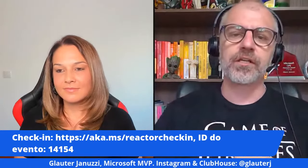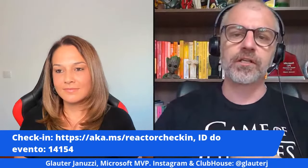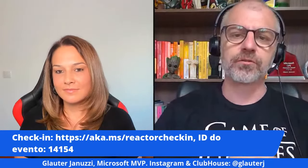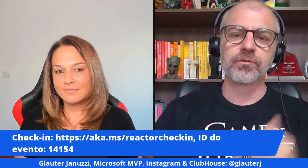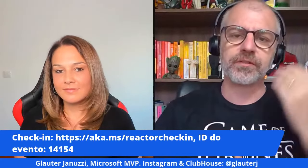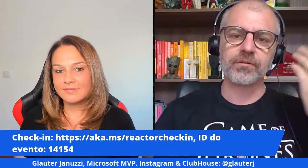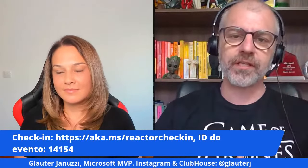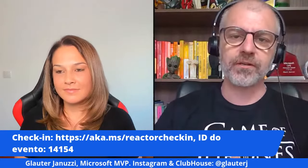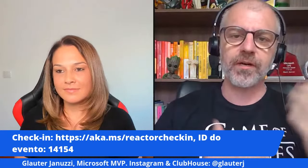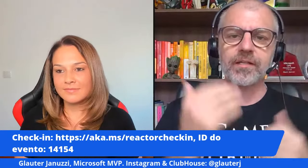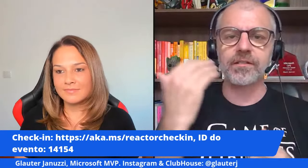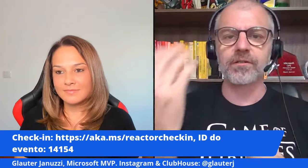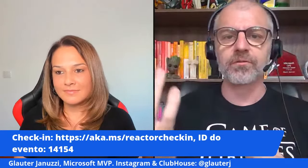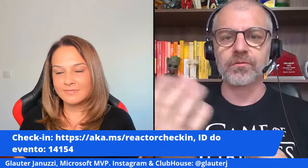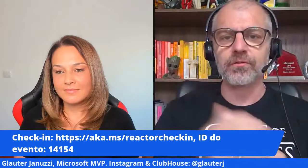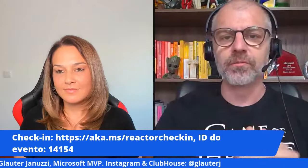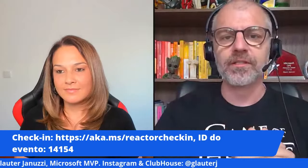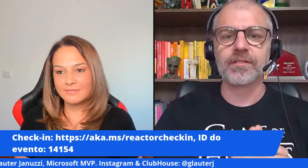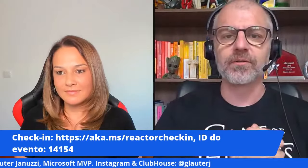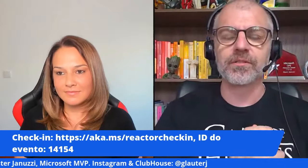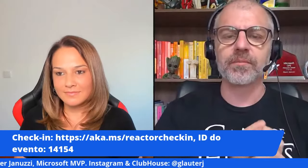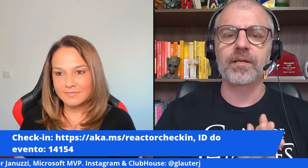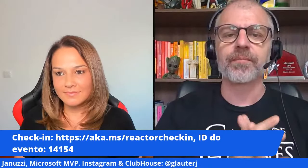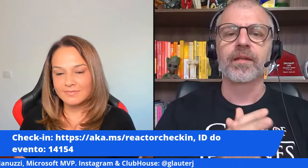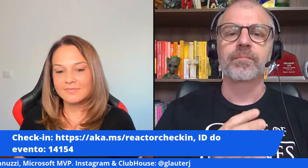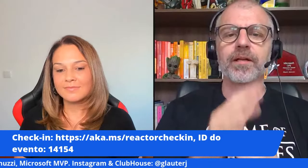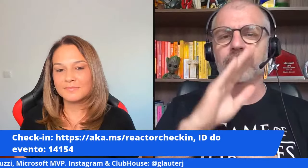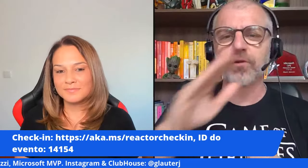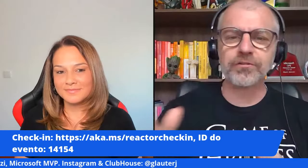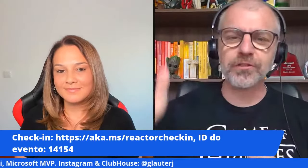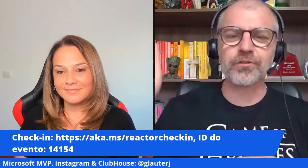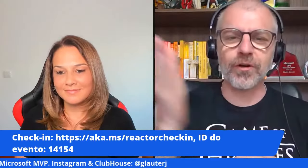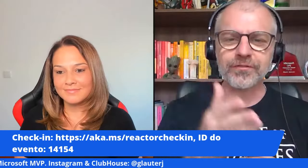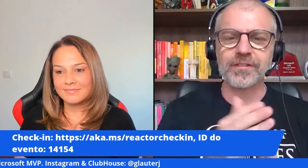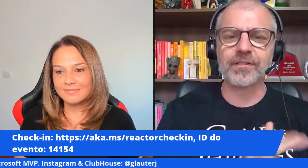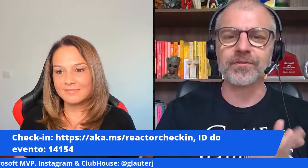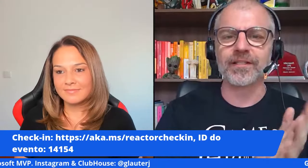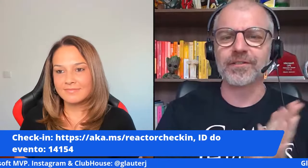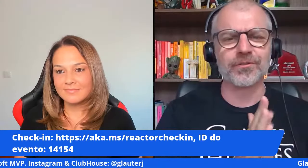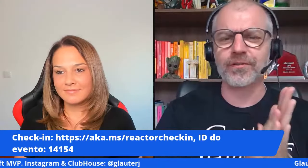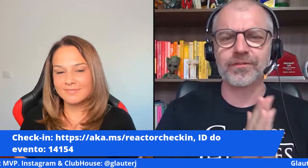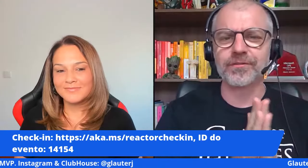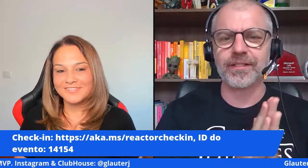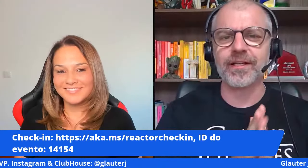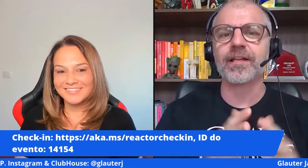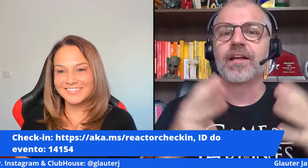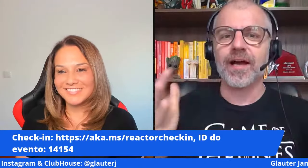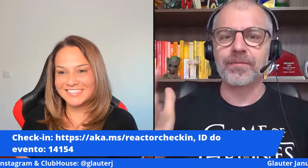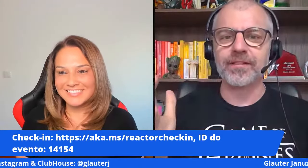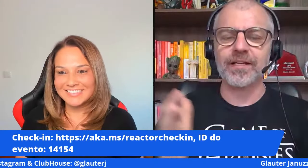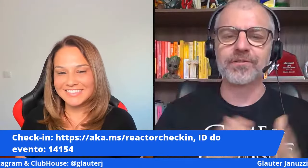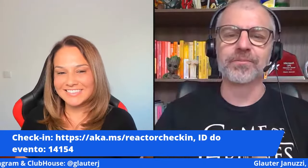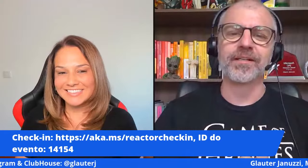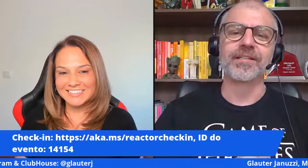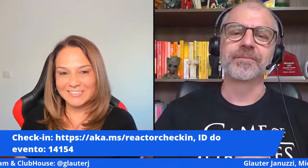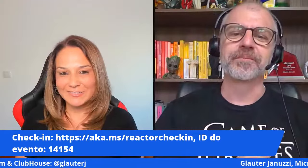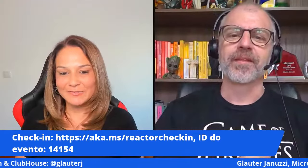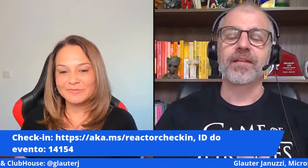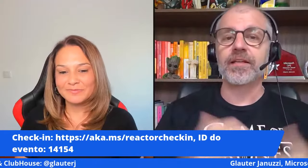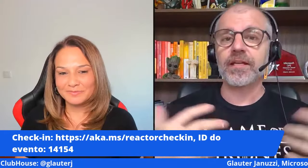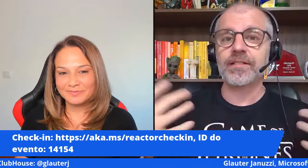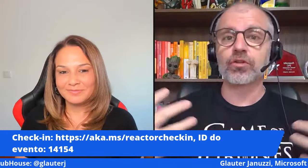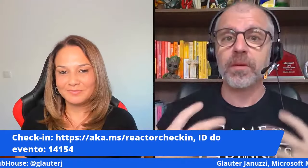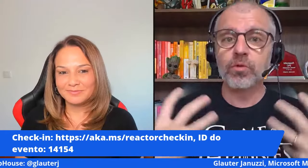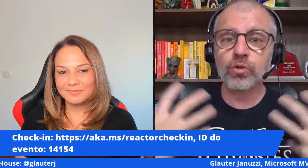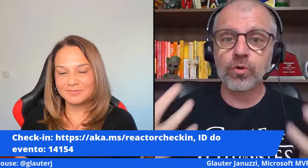que chega junto o Tech Ready e o Human Skills também eu não gosto de Soft Skills que de Soft não tem nada habilidades humanas